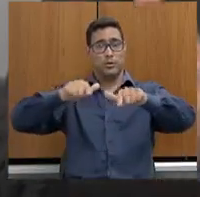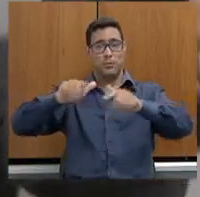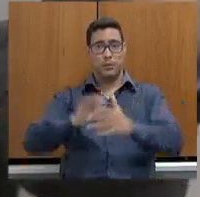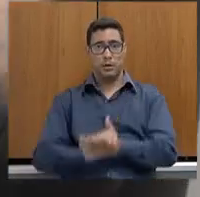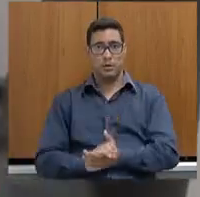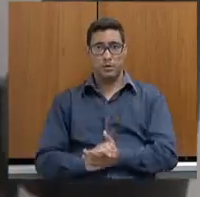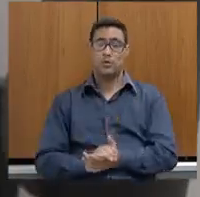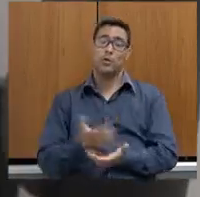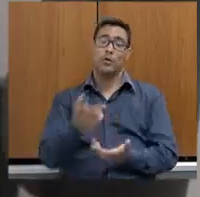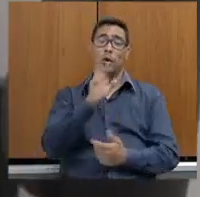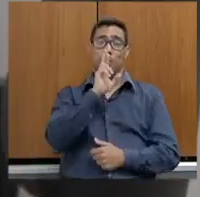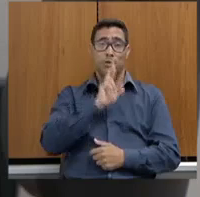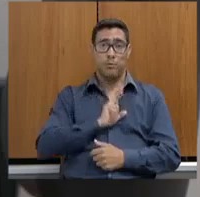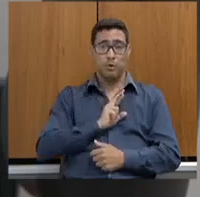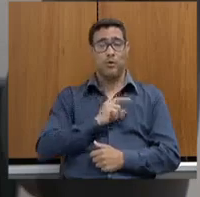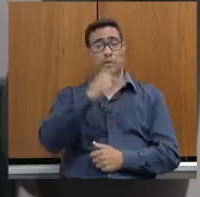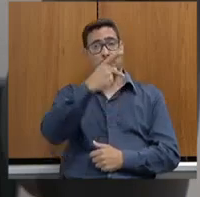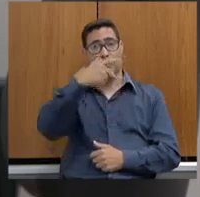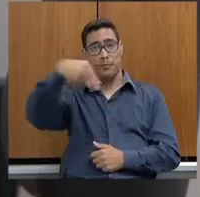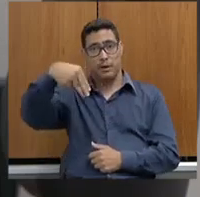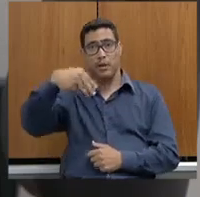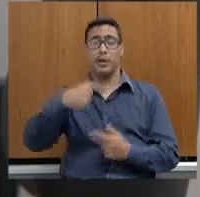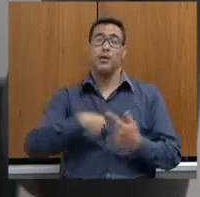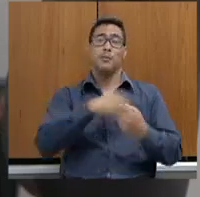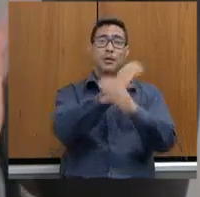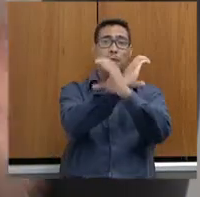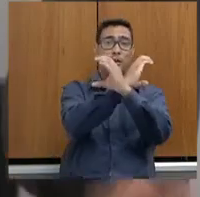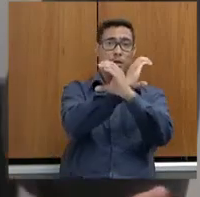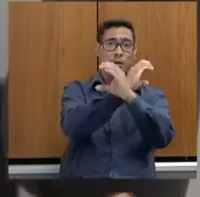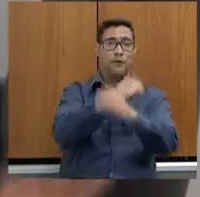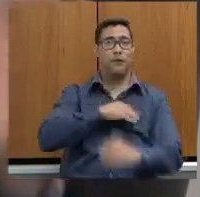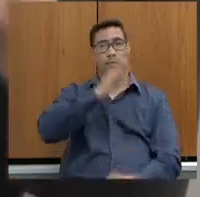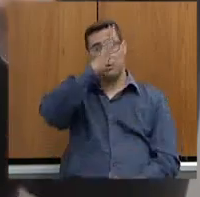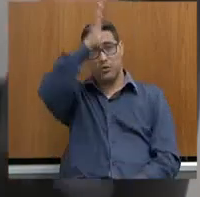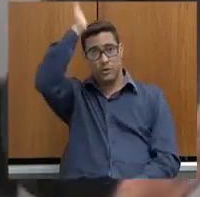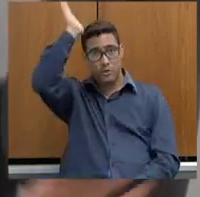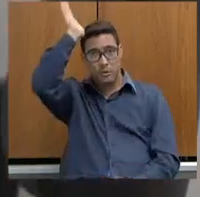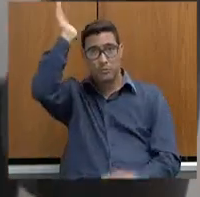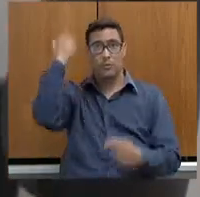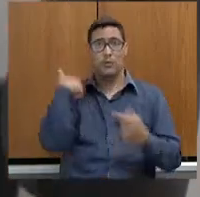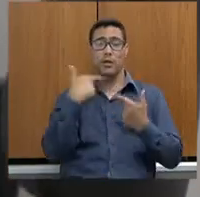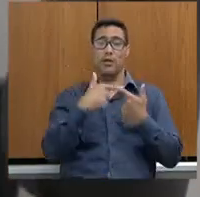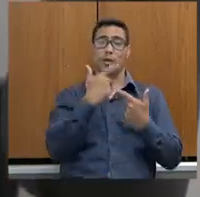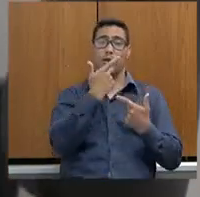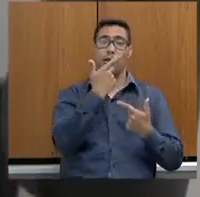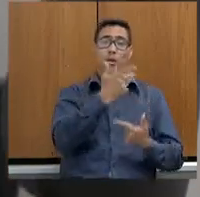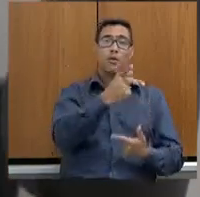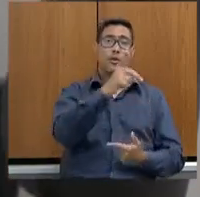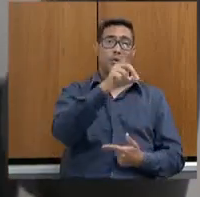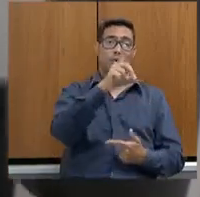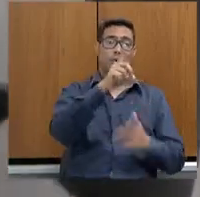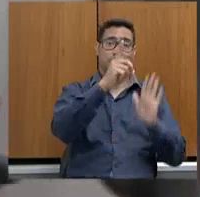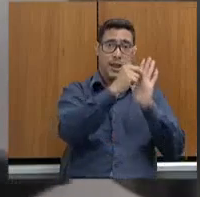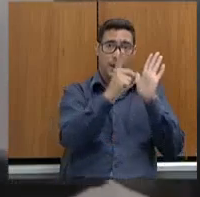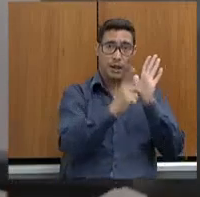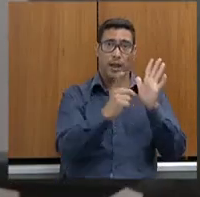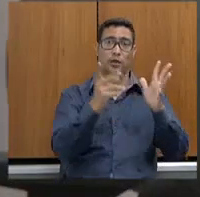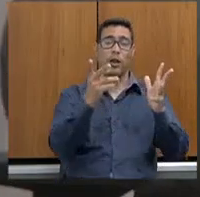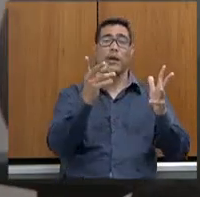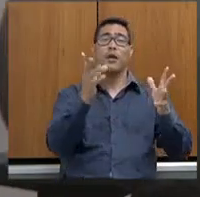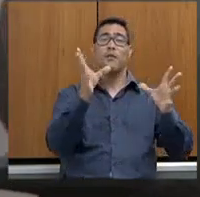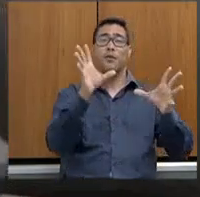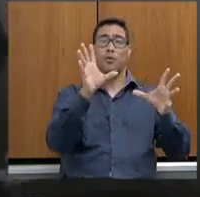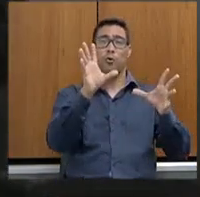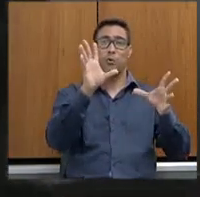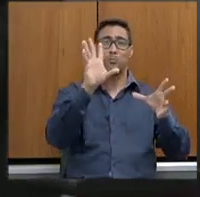Polícia Civil, da Polícia Militar e do Bombeiro, disseram que, através de um decreto, canalizaram na Sejusp. Então, nós precisamos que esses